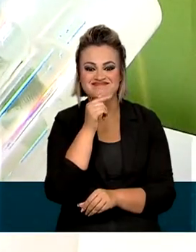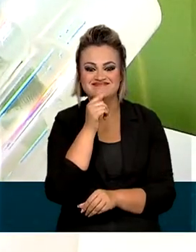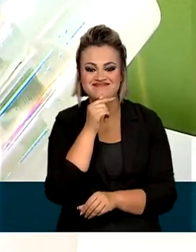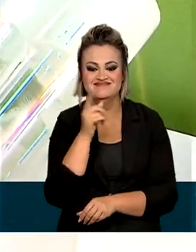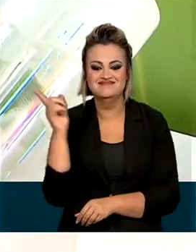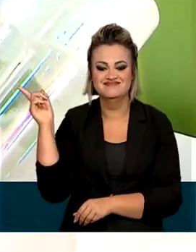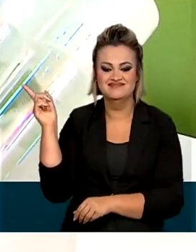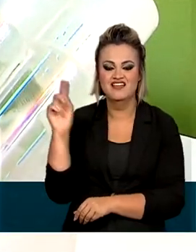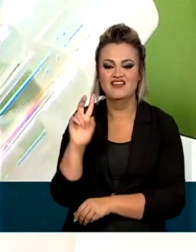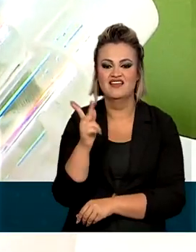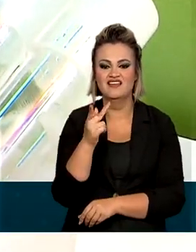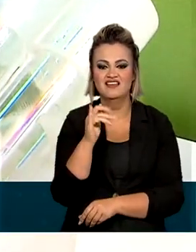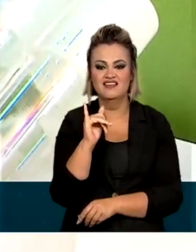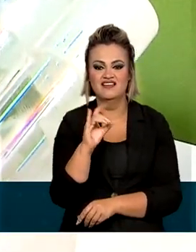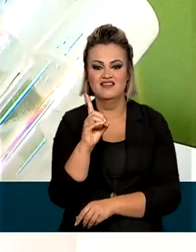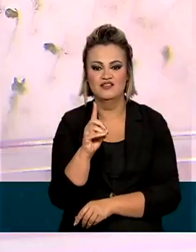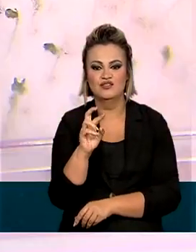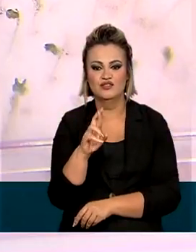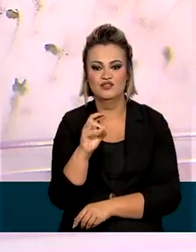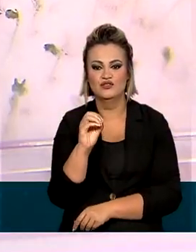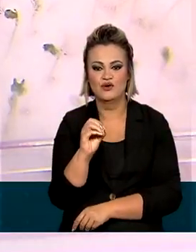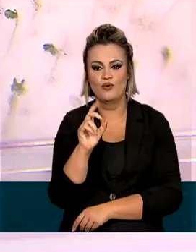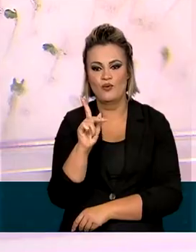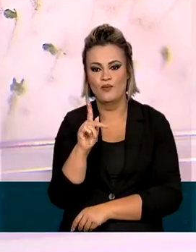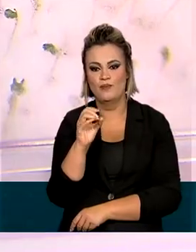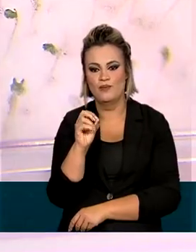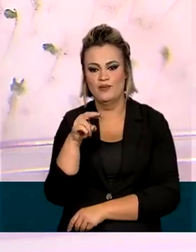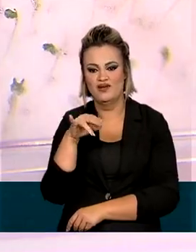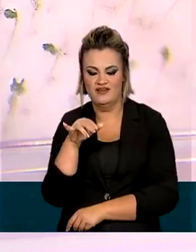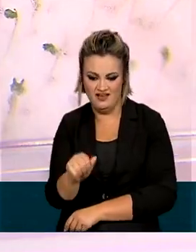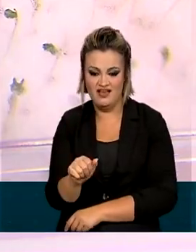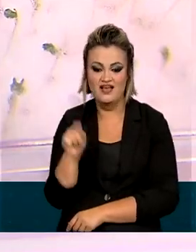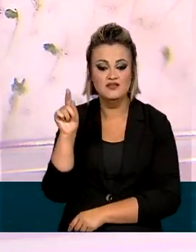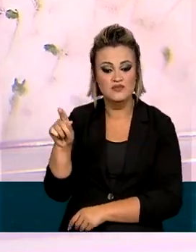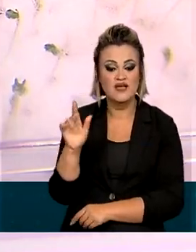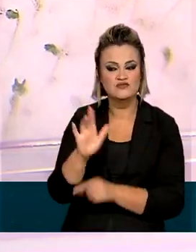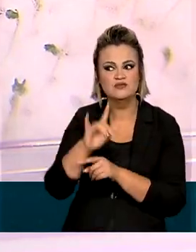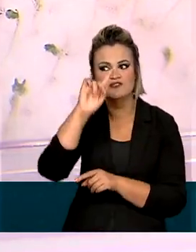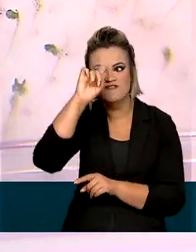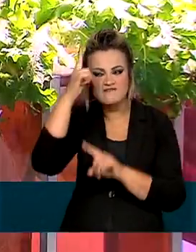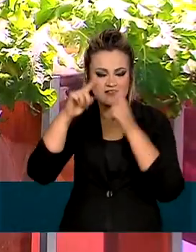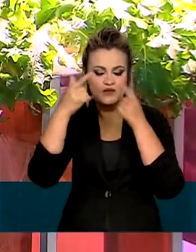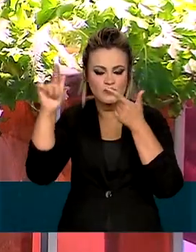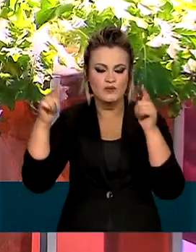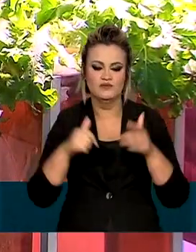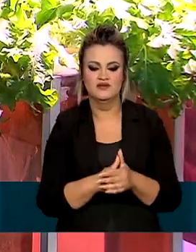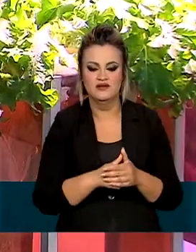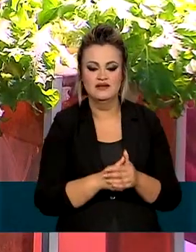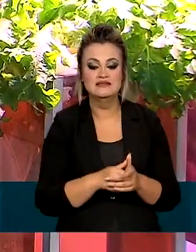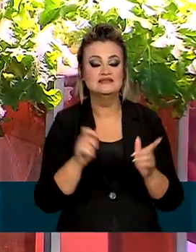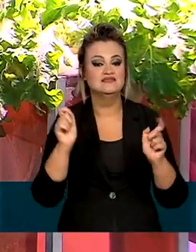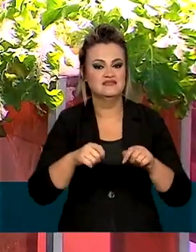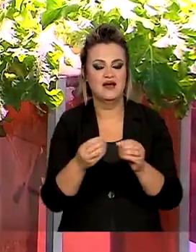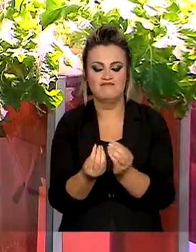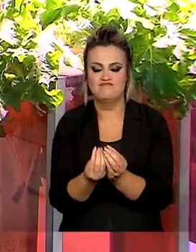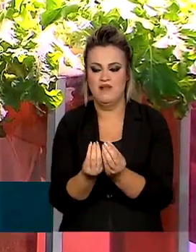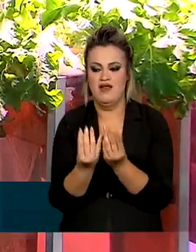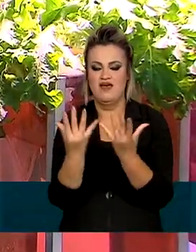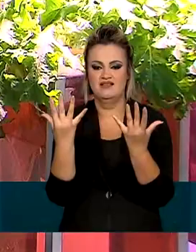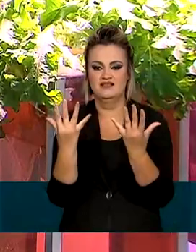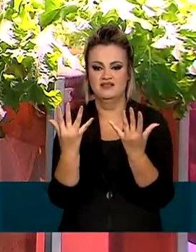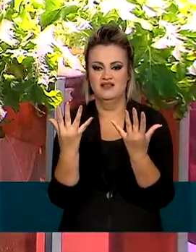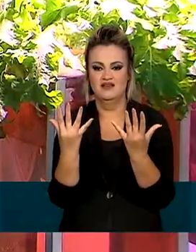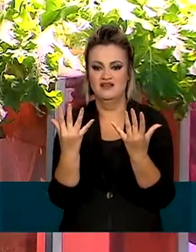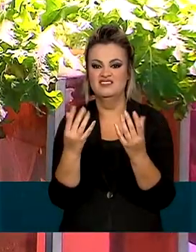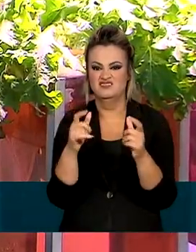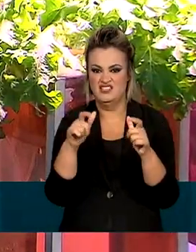hidroponia. A técnica tem ajudado pequenos produtores a se reinventar. Você pode fazer um cultivo protegido